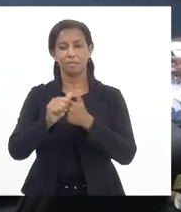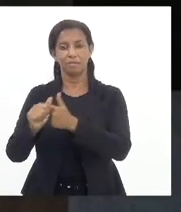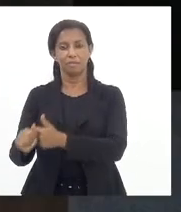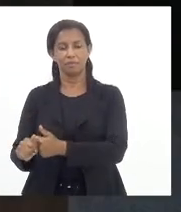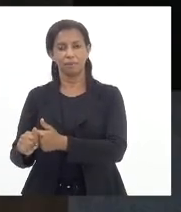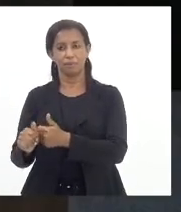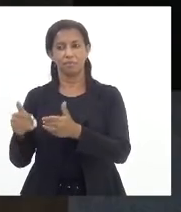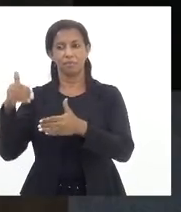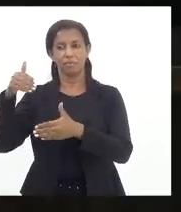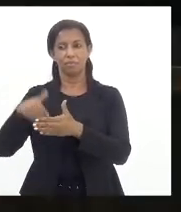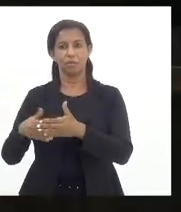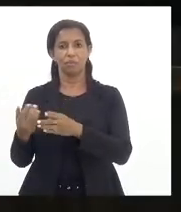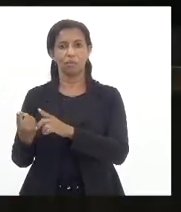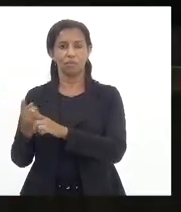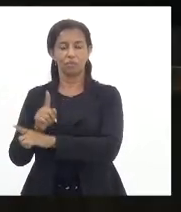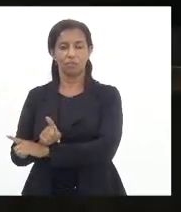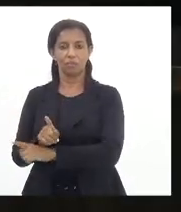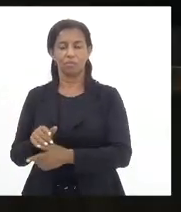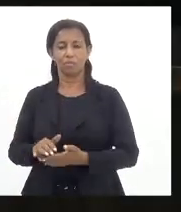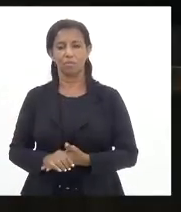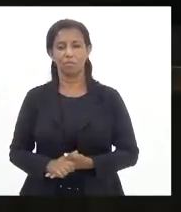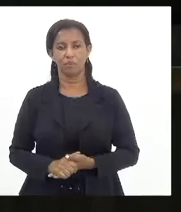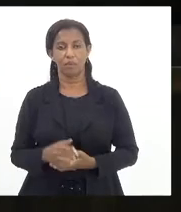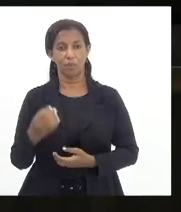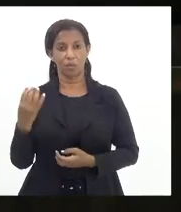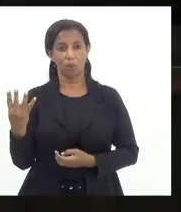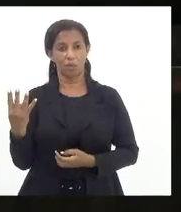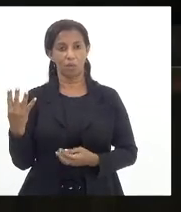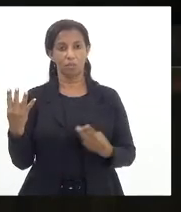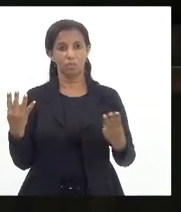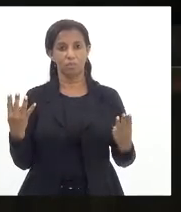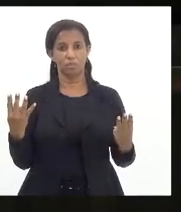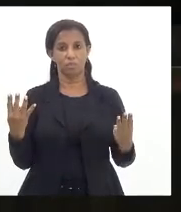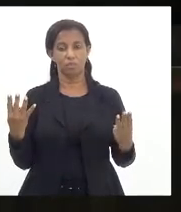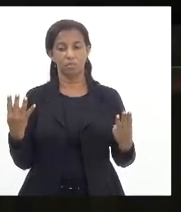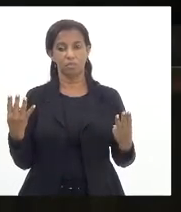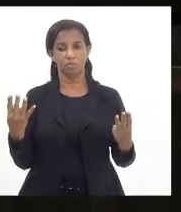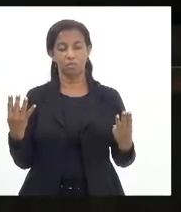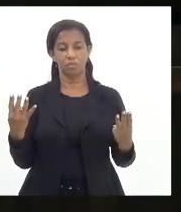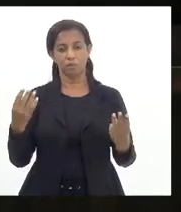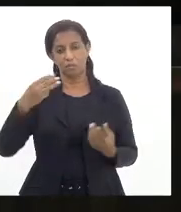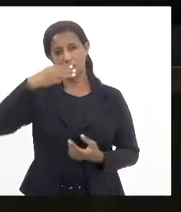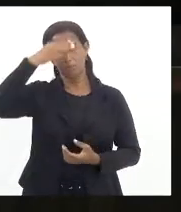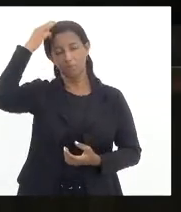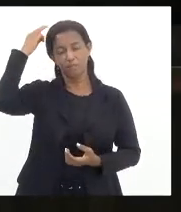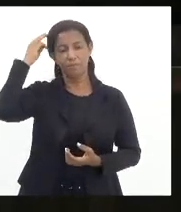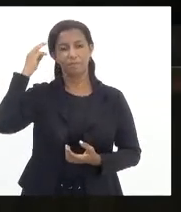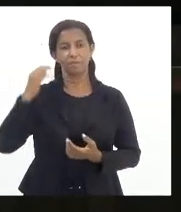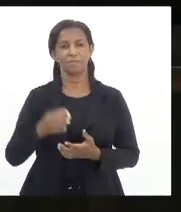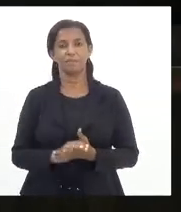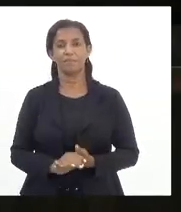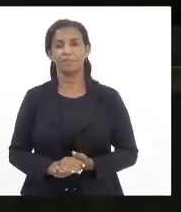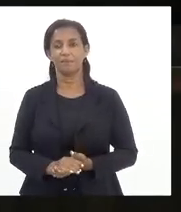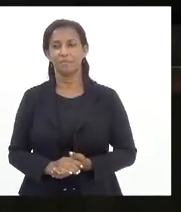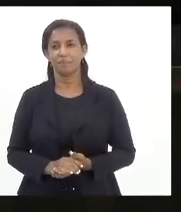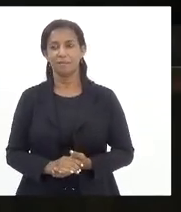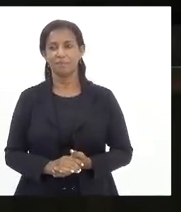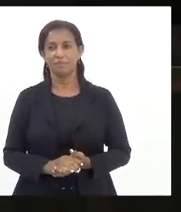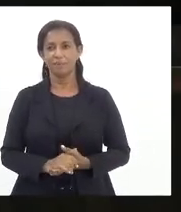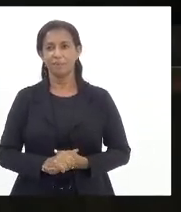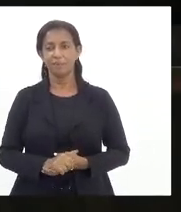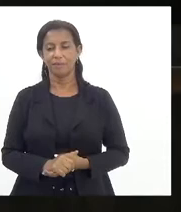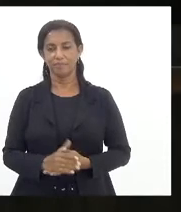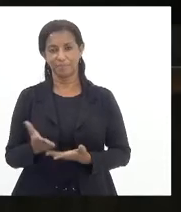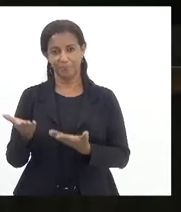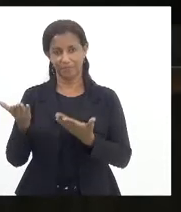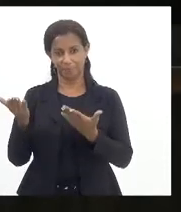divergente ok 4 a 3 deputado Márcio vossa excelência poderá